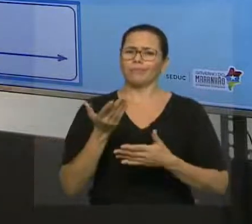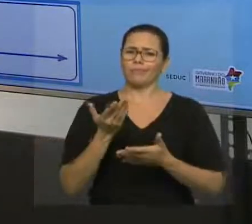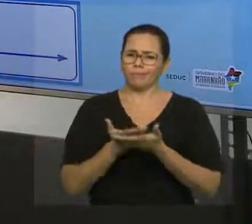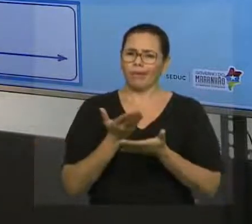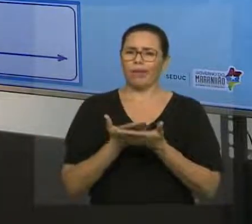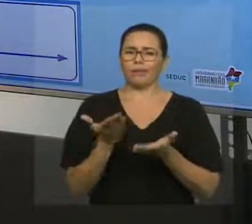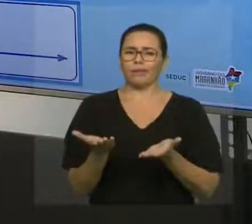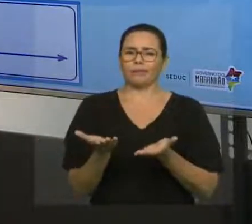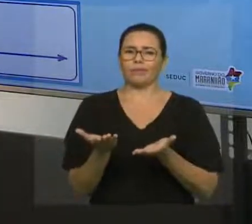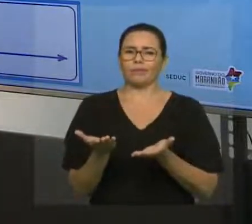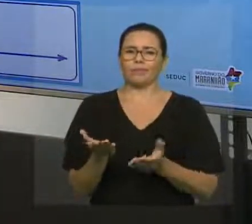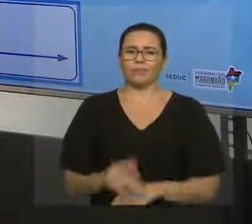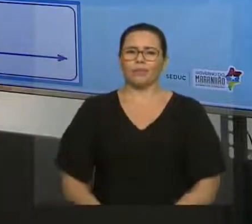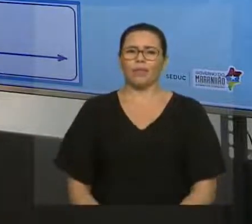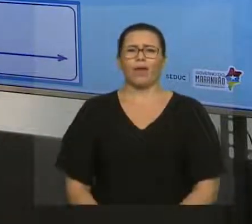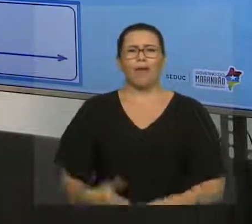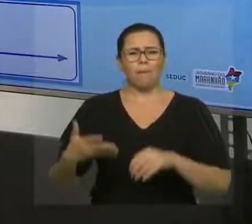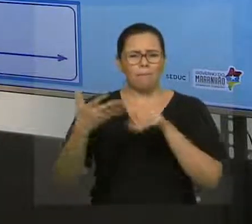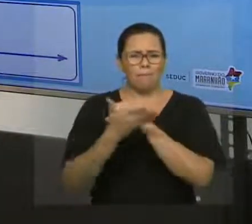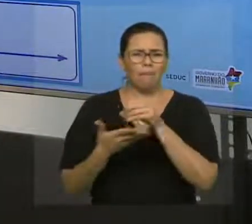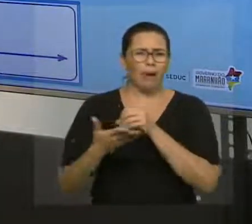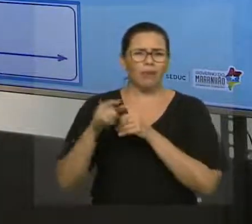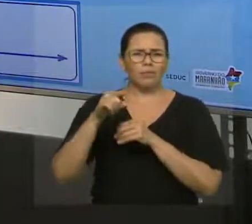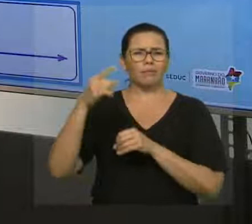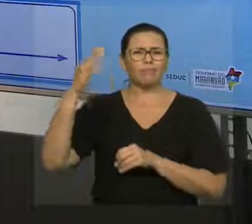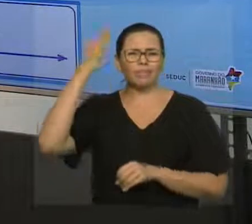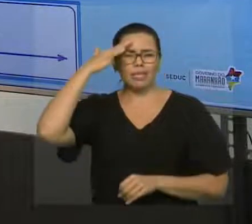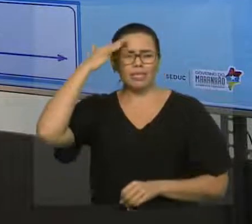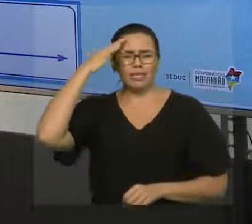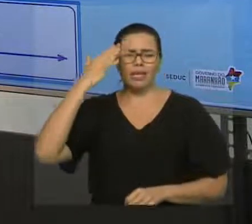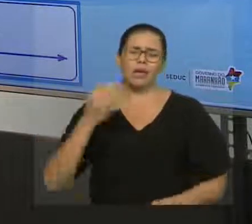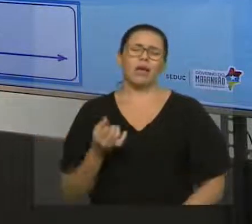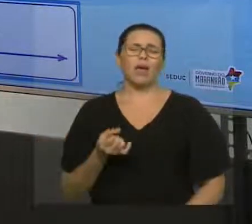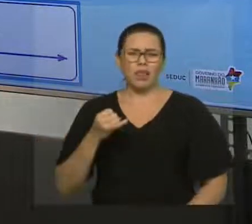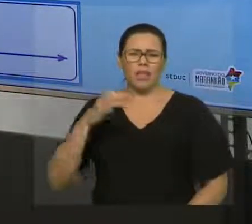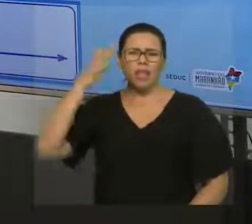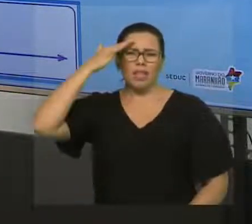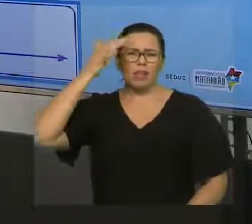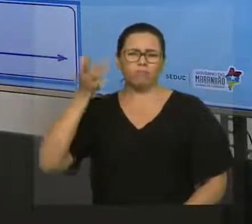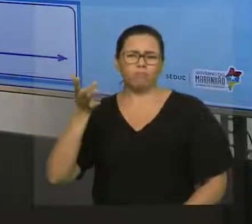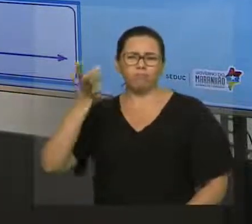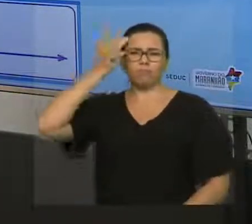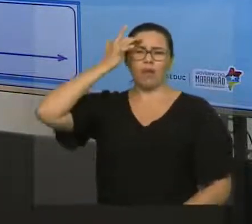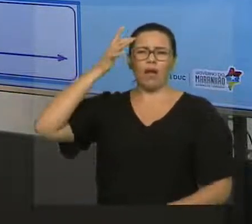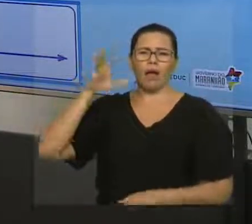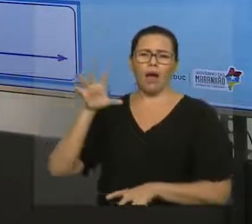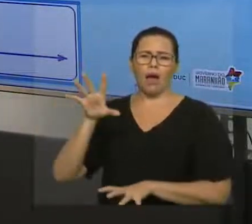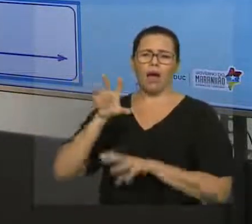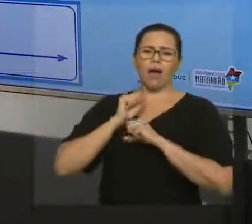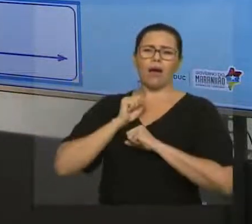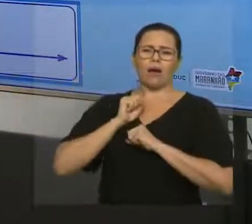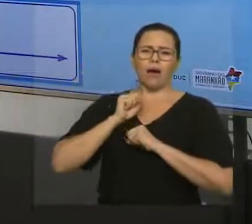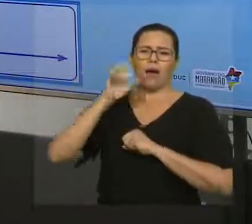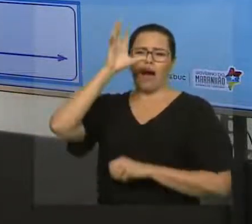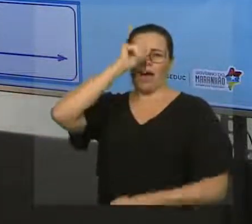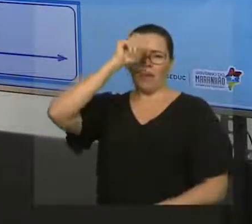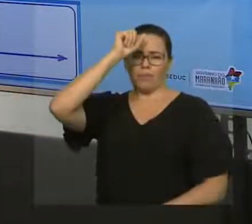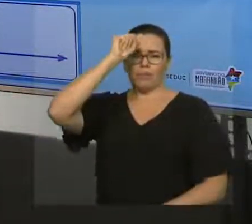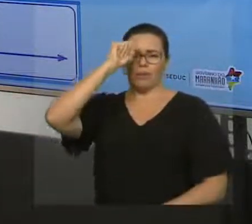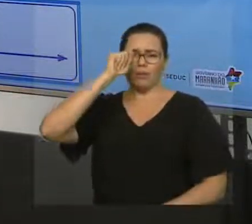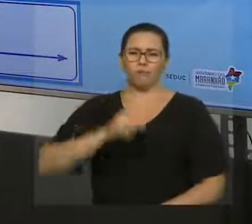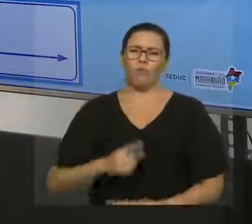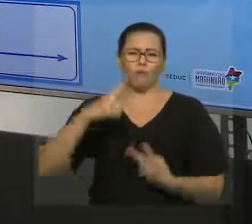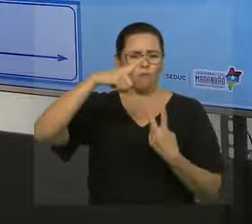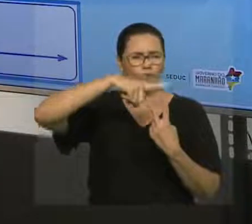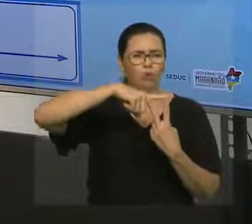a básica para você entender. Eu entendeu isso aqui, a subtração ela fica fácil, a decomposição também, acho que não vai ter muita dificuldade, mas